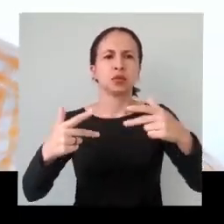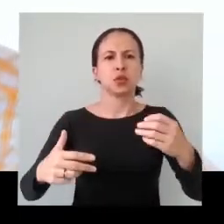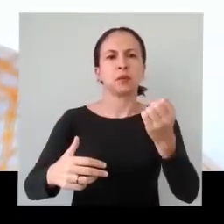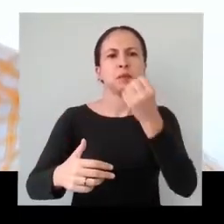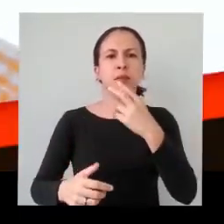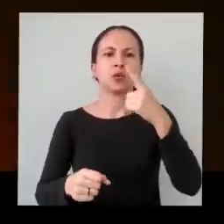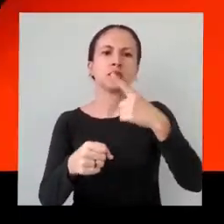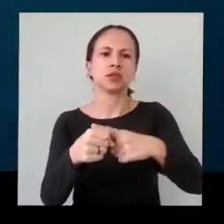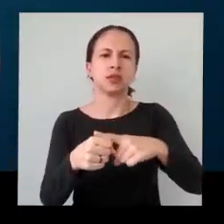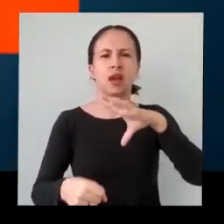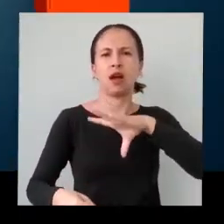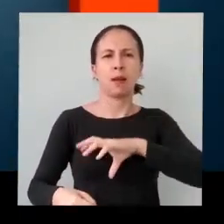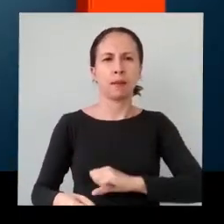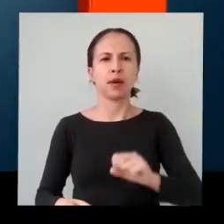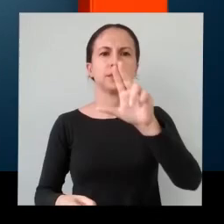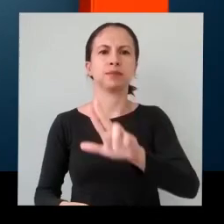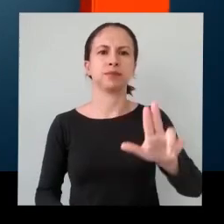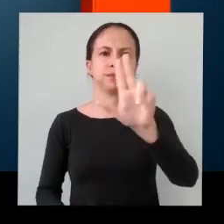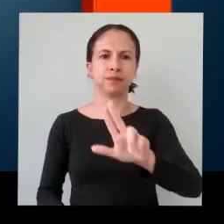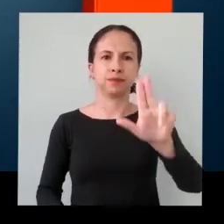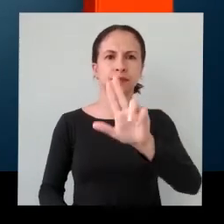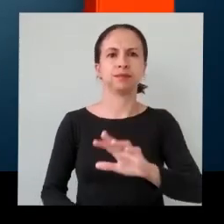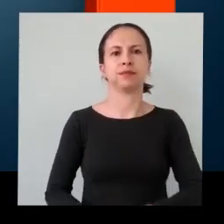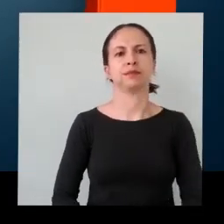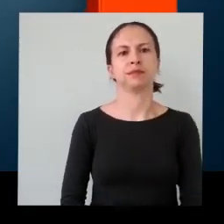para dar bons frutos para a nossa amada e querida Uberlândia.